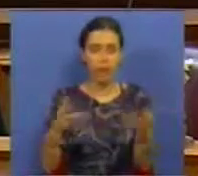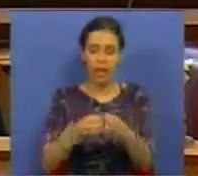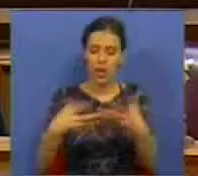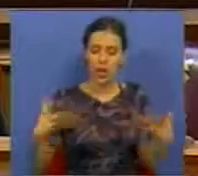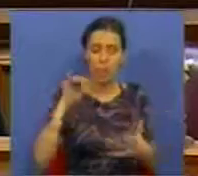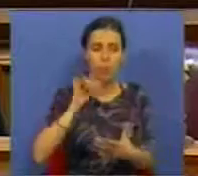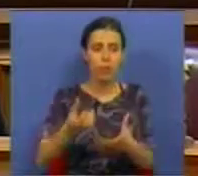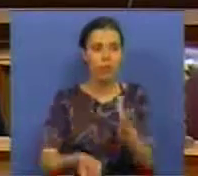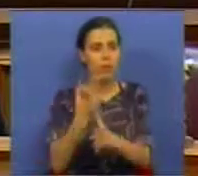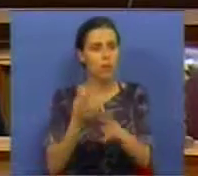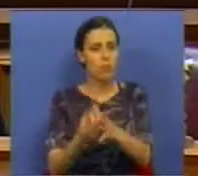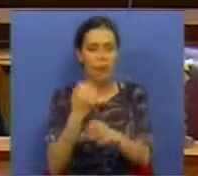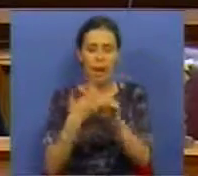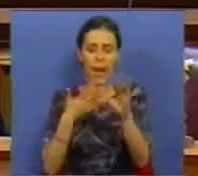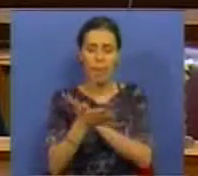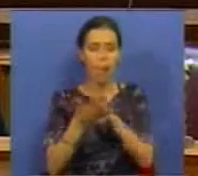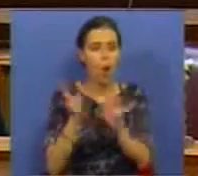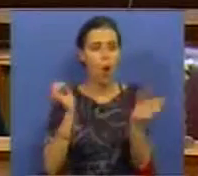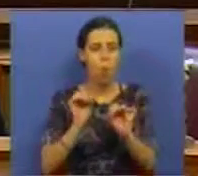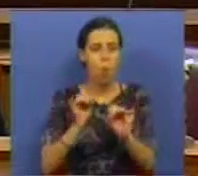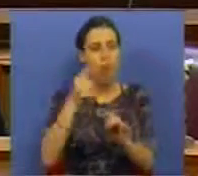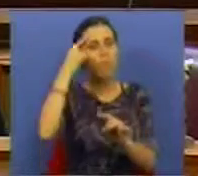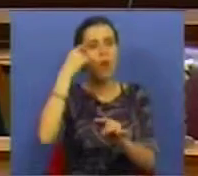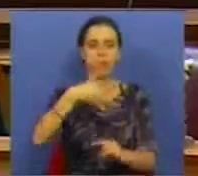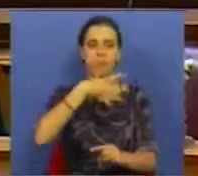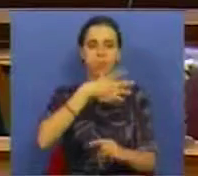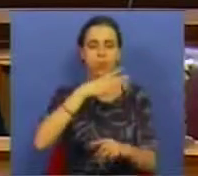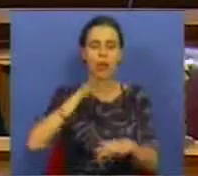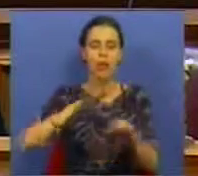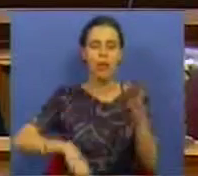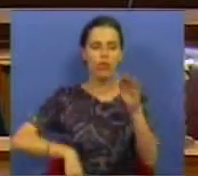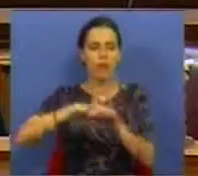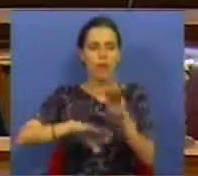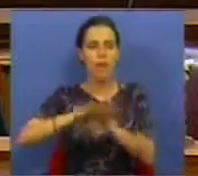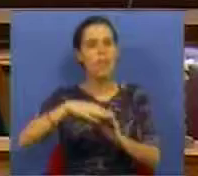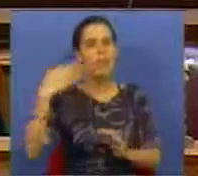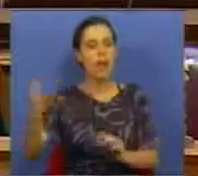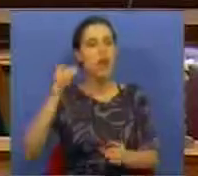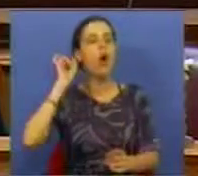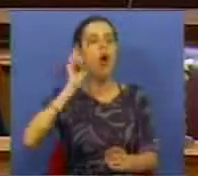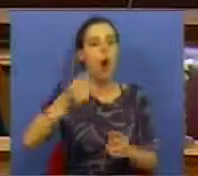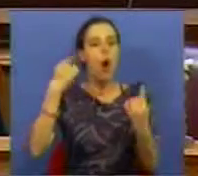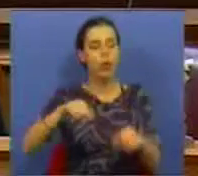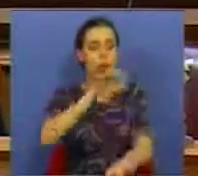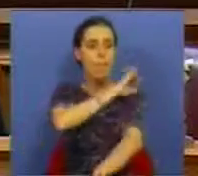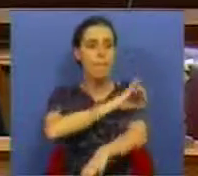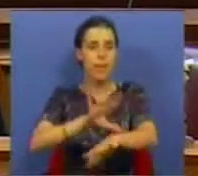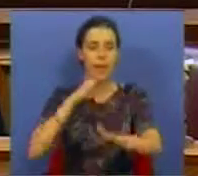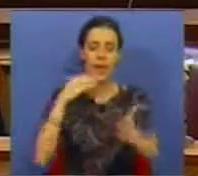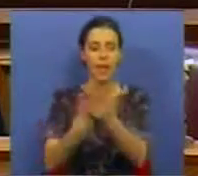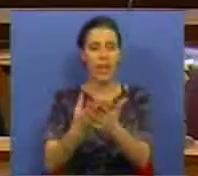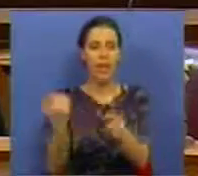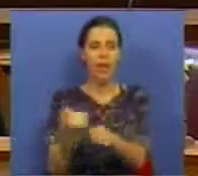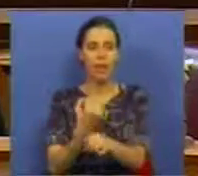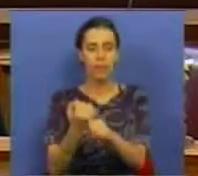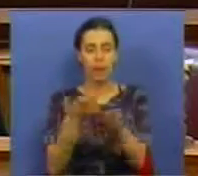crescimento e para a criação de emprego, adota o discurso da extrema-direita no sentido de a miséria que gera emprego.